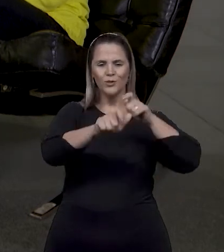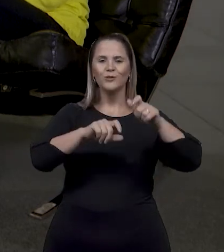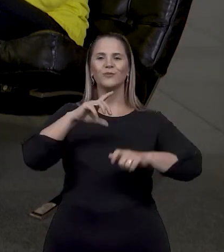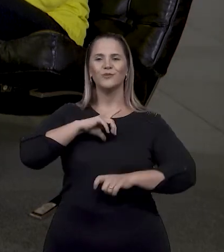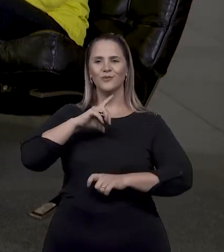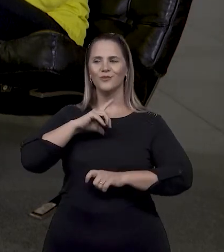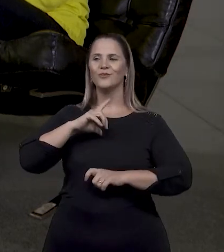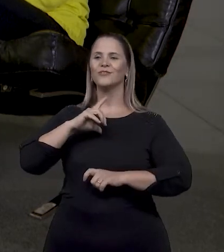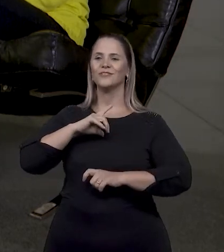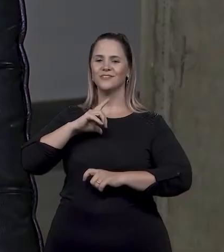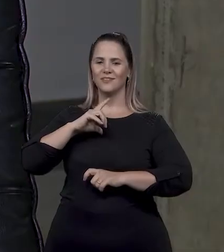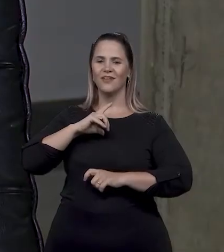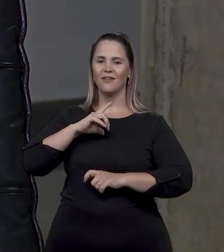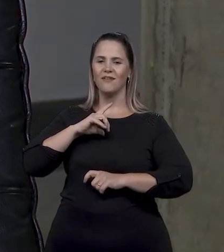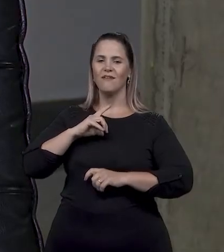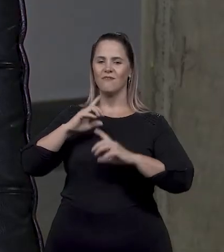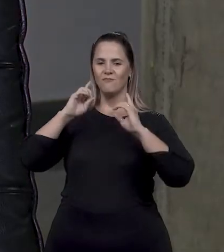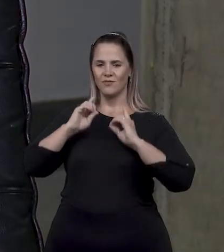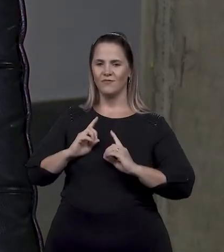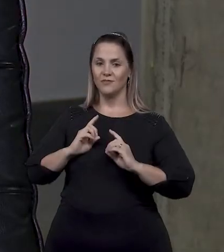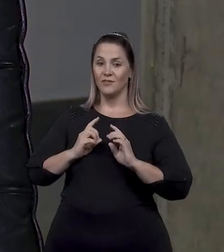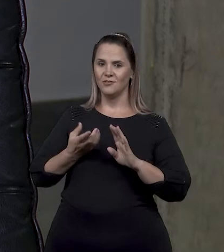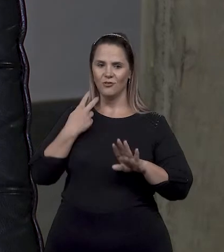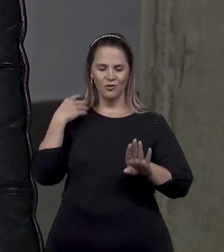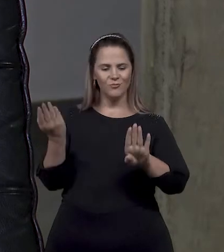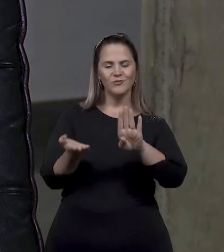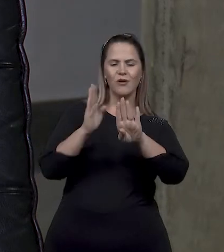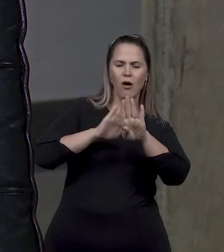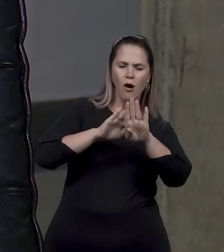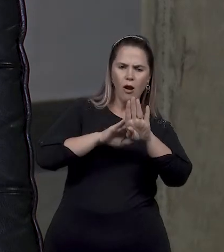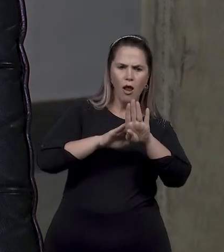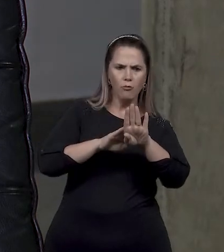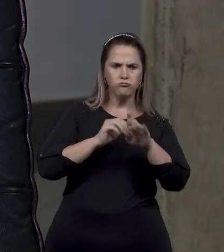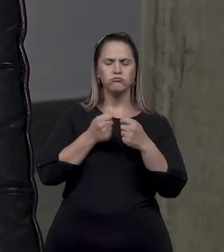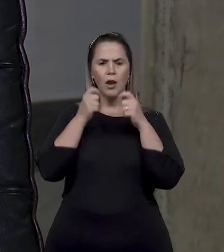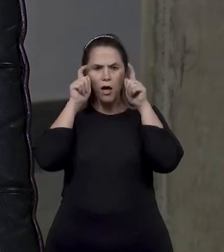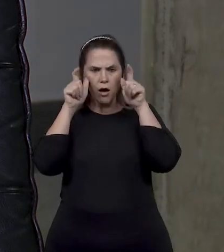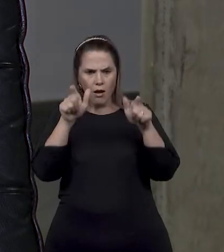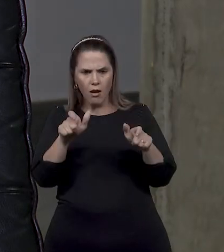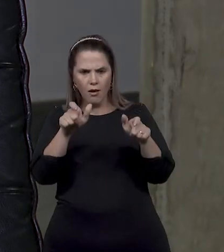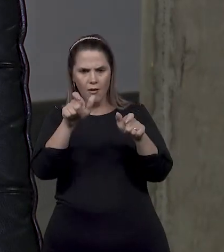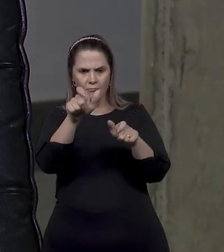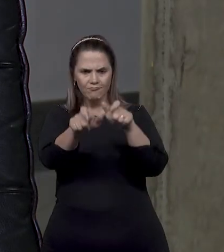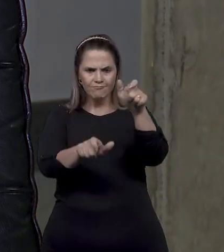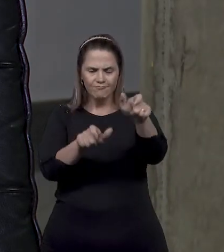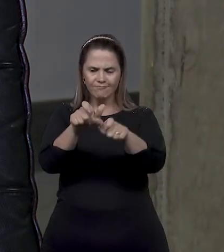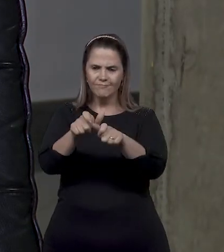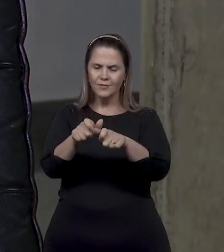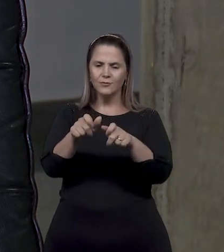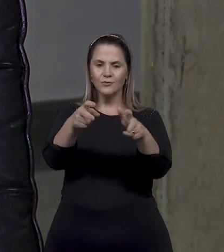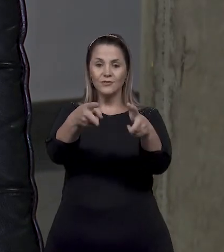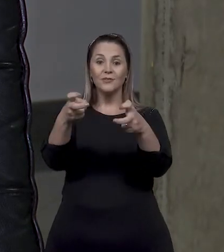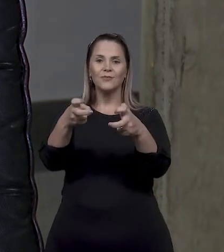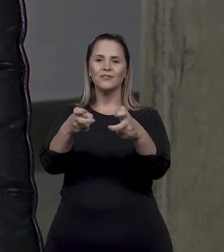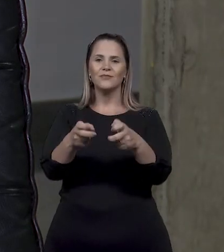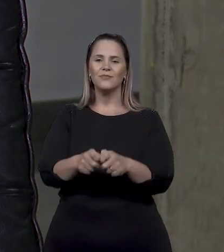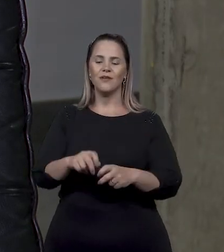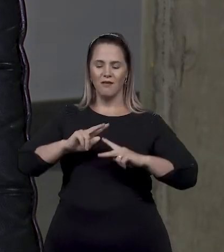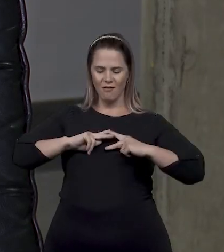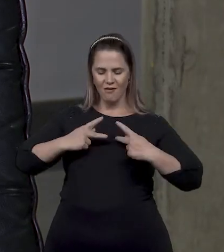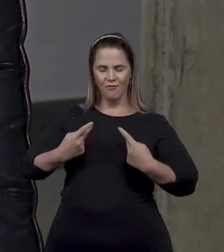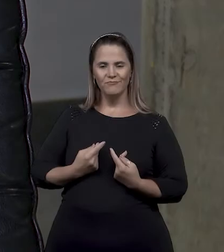deficiência. Então, é ter esse olhar humanizado, que é o que a nossa biblioteca é,